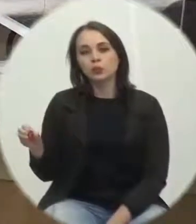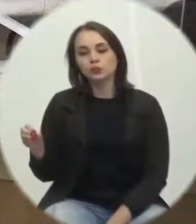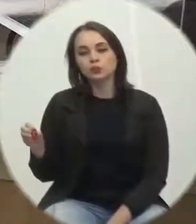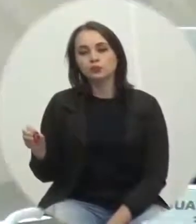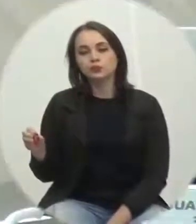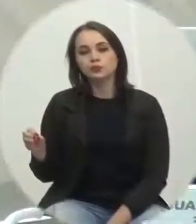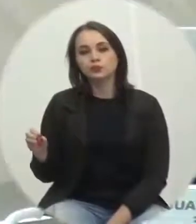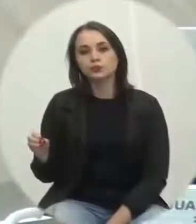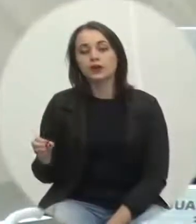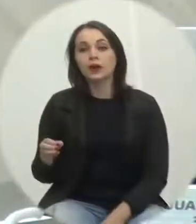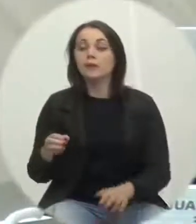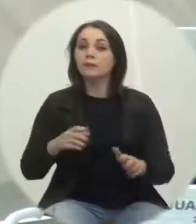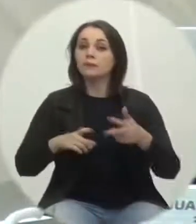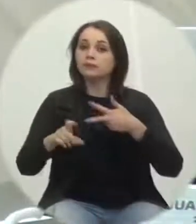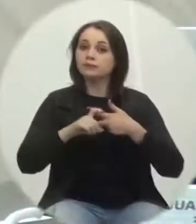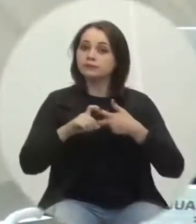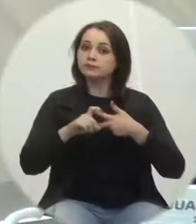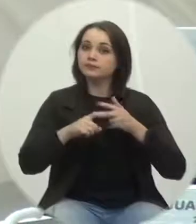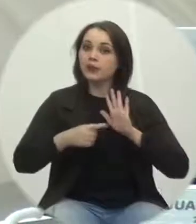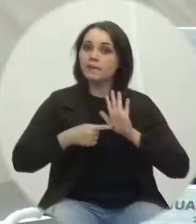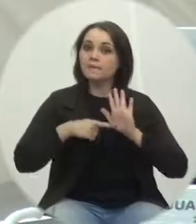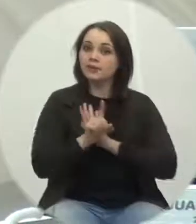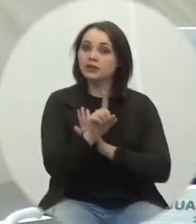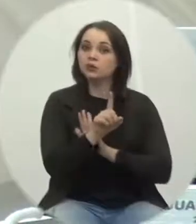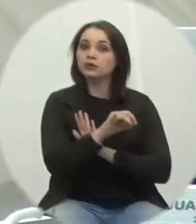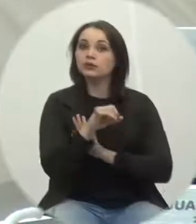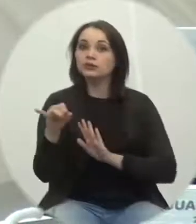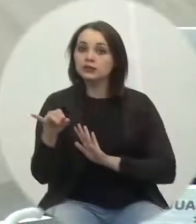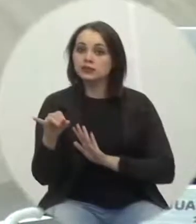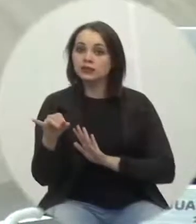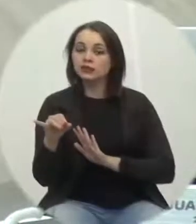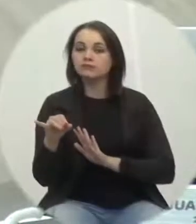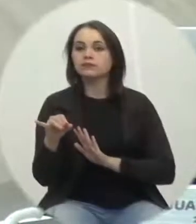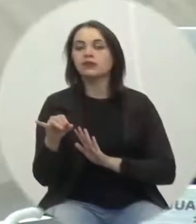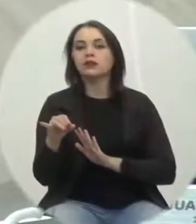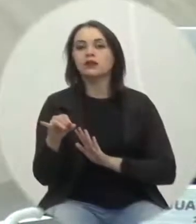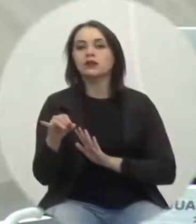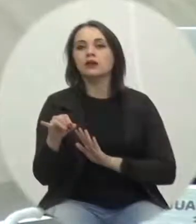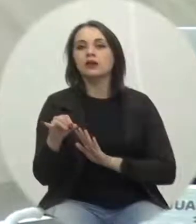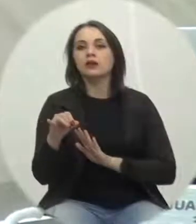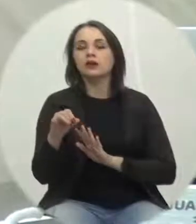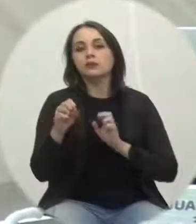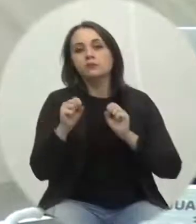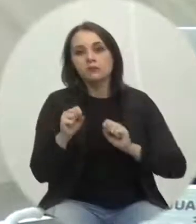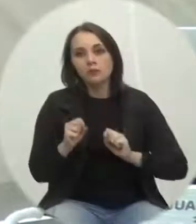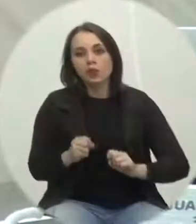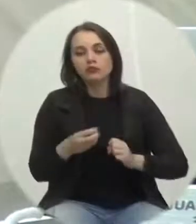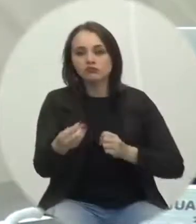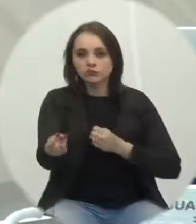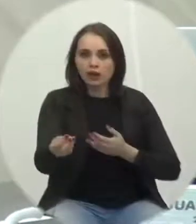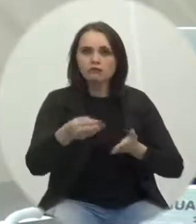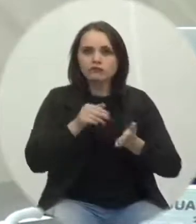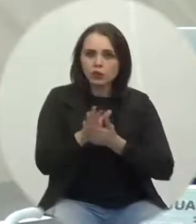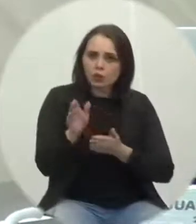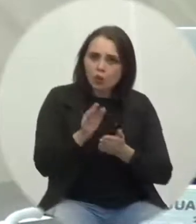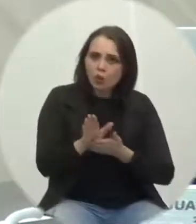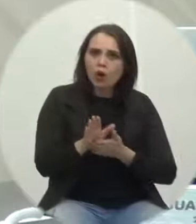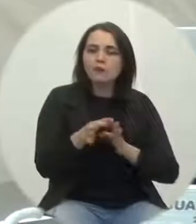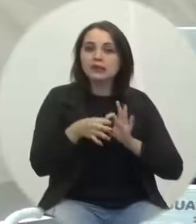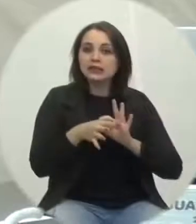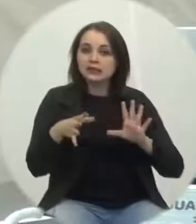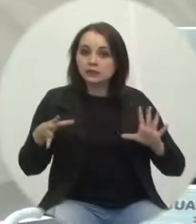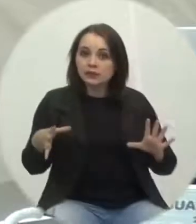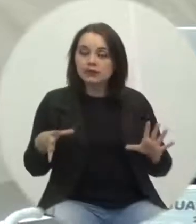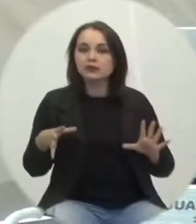envio de expediente ao chefe do poder executivo municipal solicitando cópia do contrato de dispensa da licitação número 025